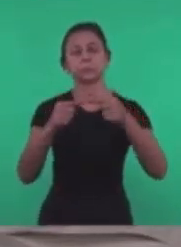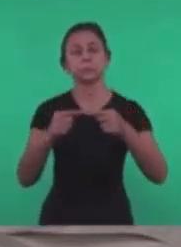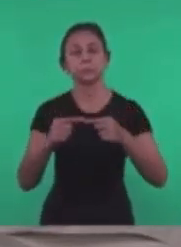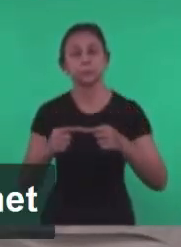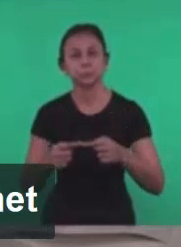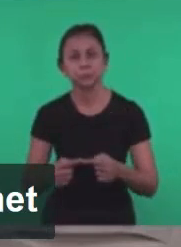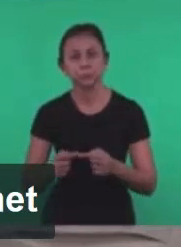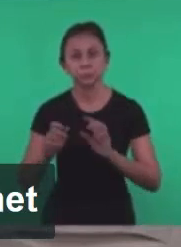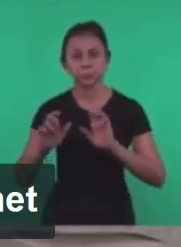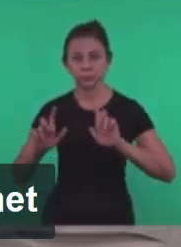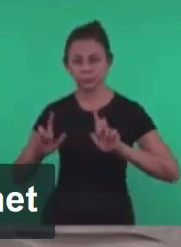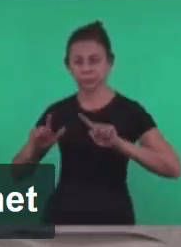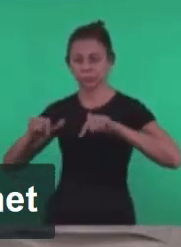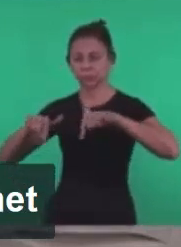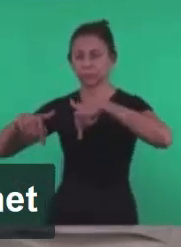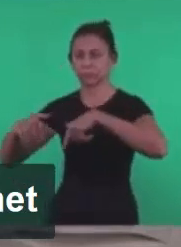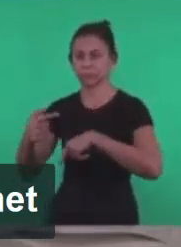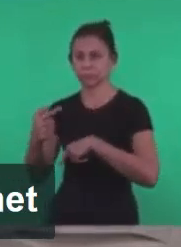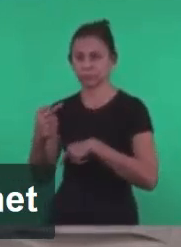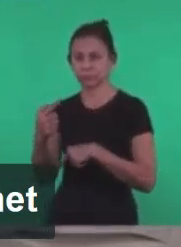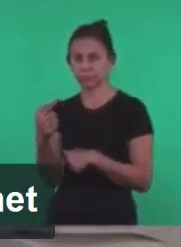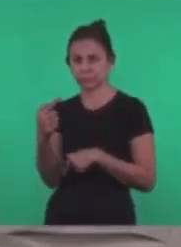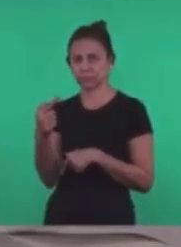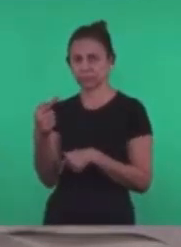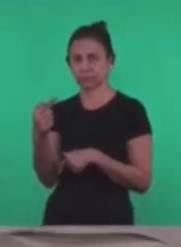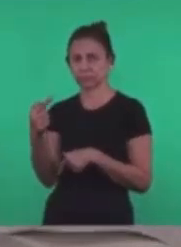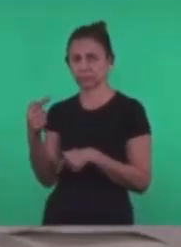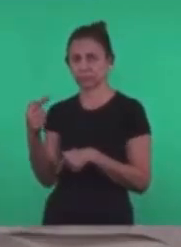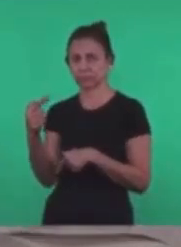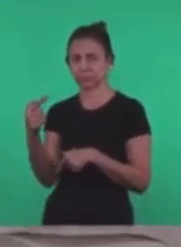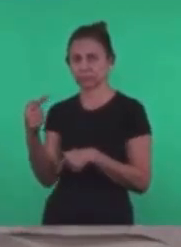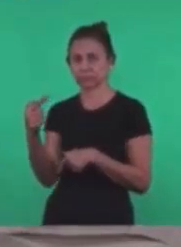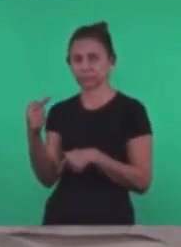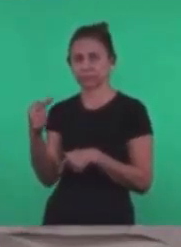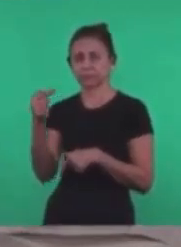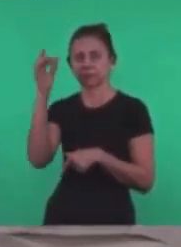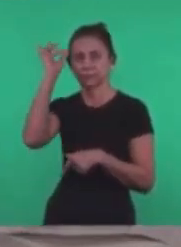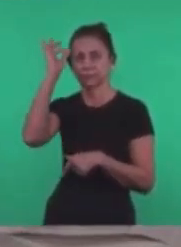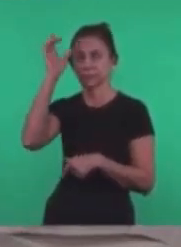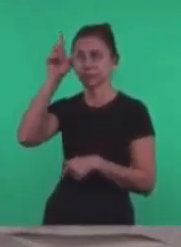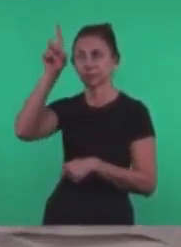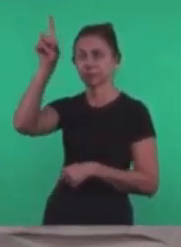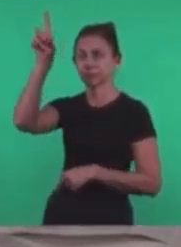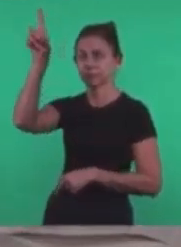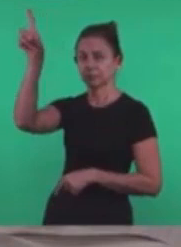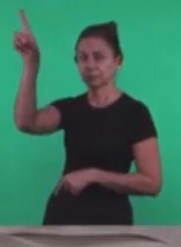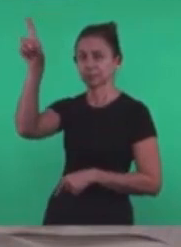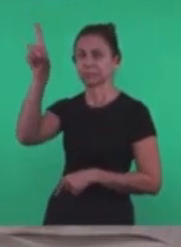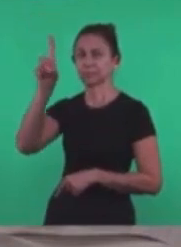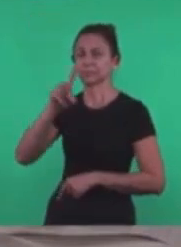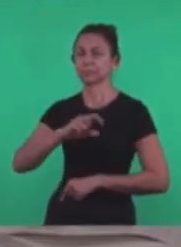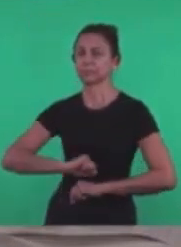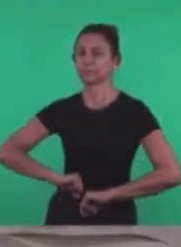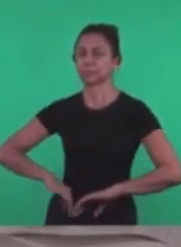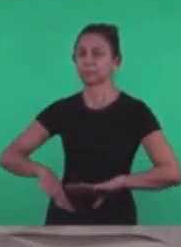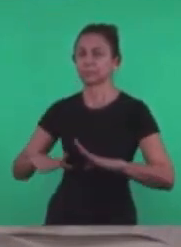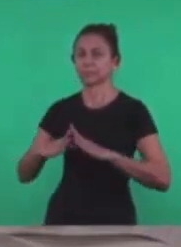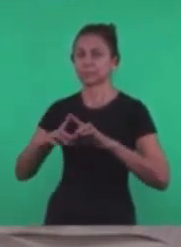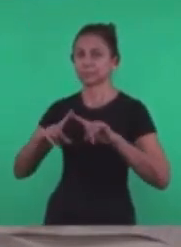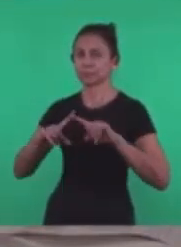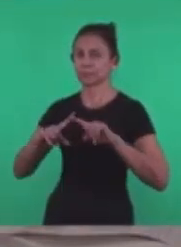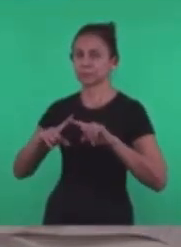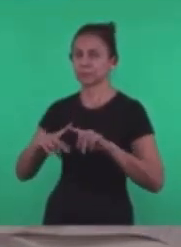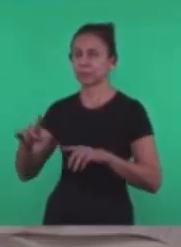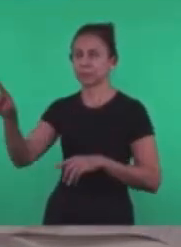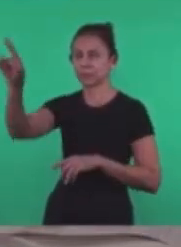ação Dos sete espíritos De Deus Por isso o profeta Diz assim Repousará sobre ele O espírito do senhor